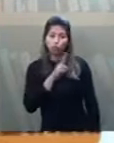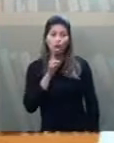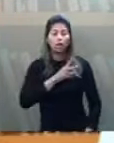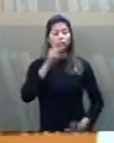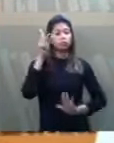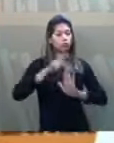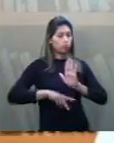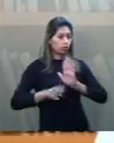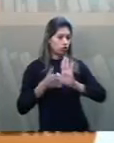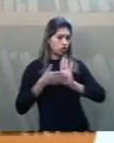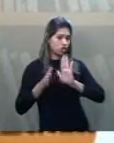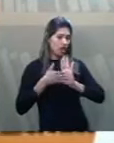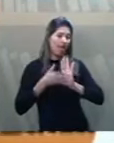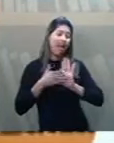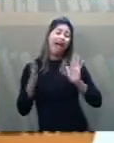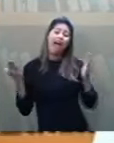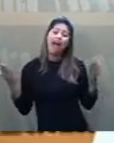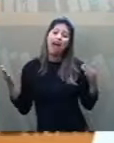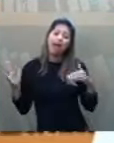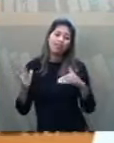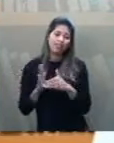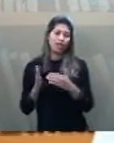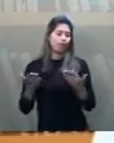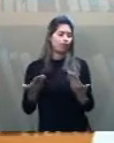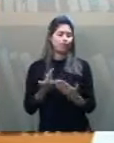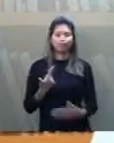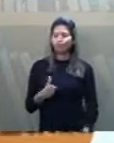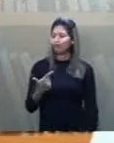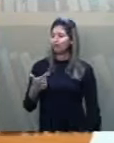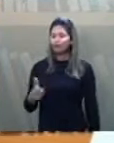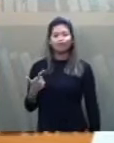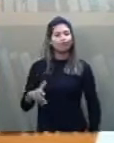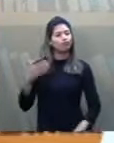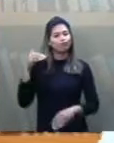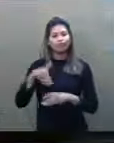e ele não voltou. É isso, presidente. Obrigado. Vossa Excelência.